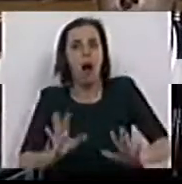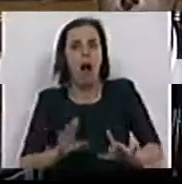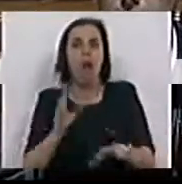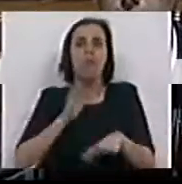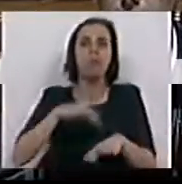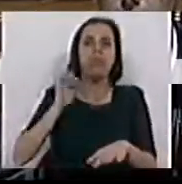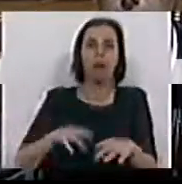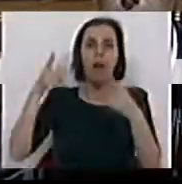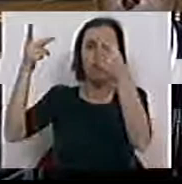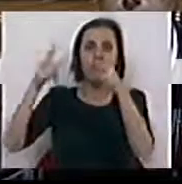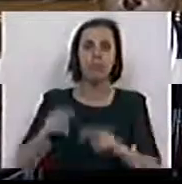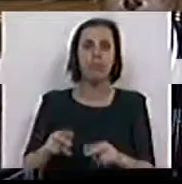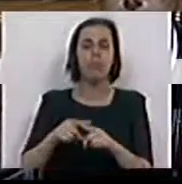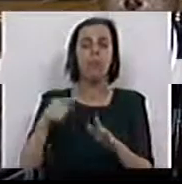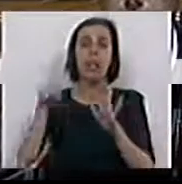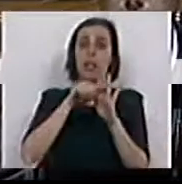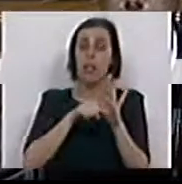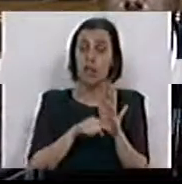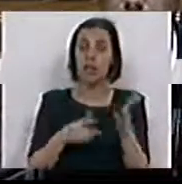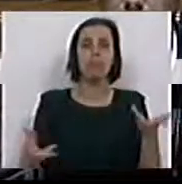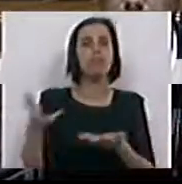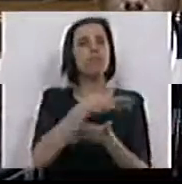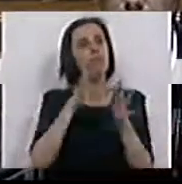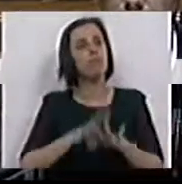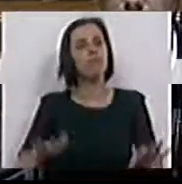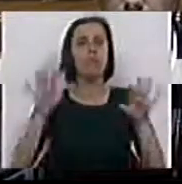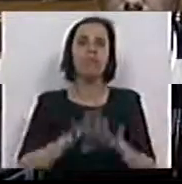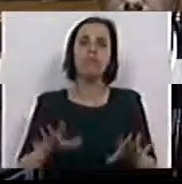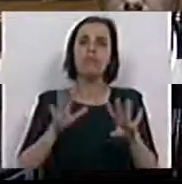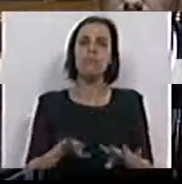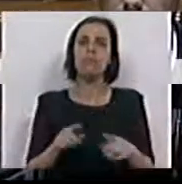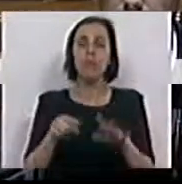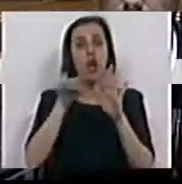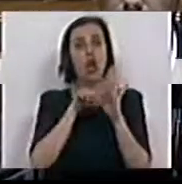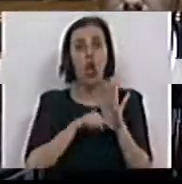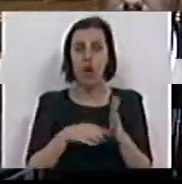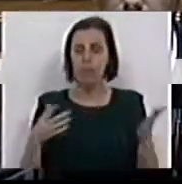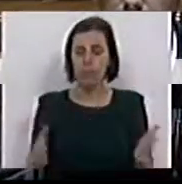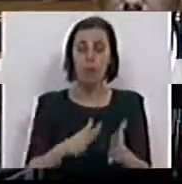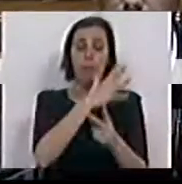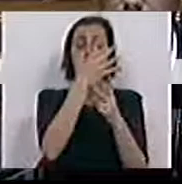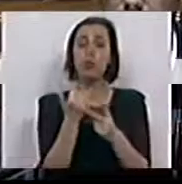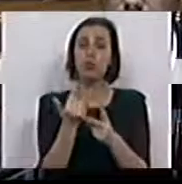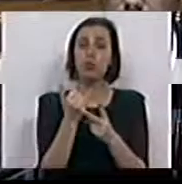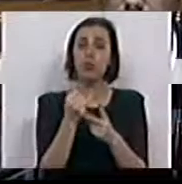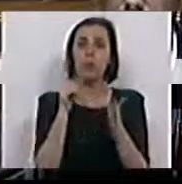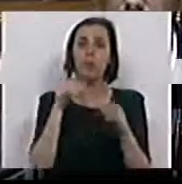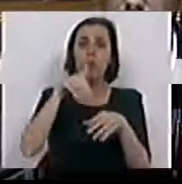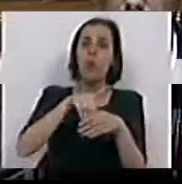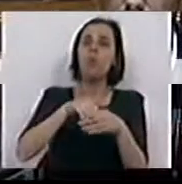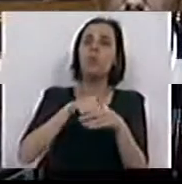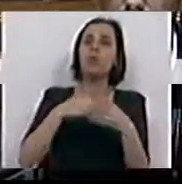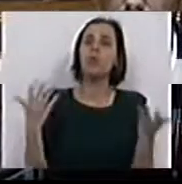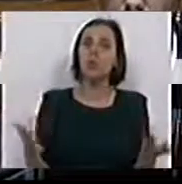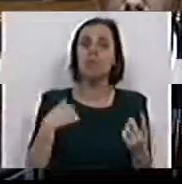por via da transposição de uma diretiva que harmonize completamente as normas. Em segundo lugar, relativamente ao conteúdo,